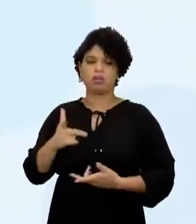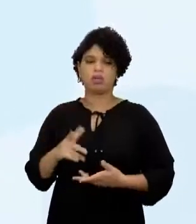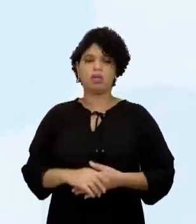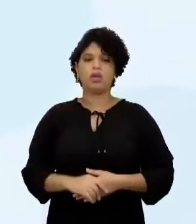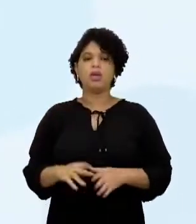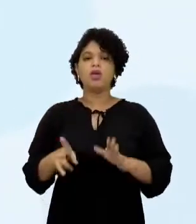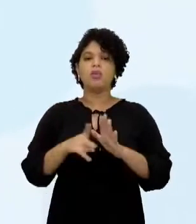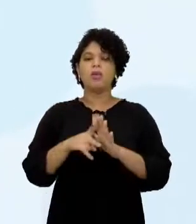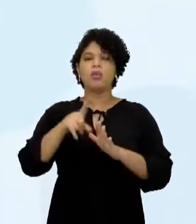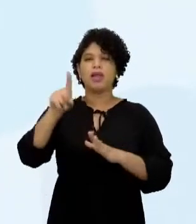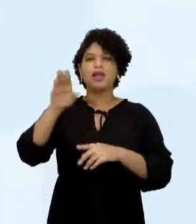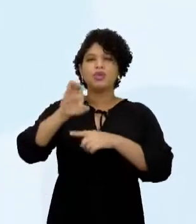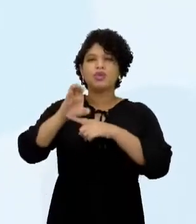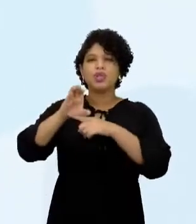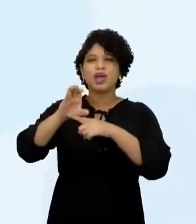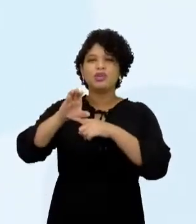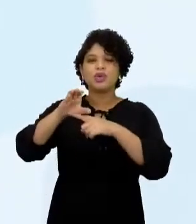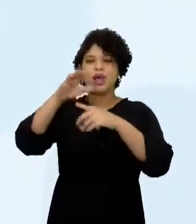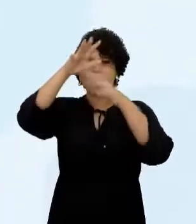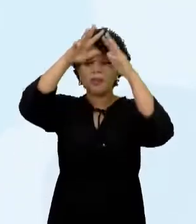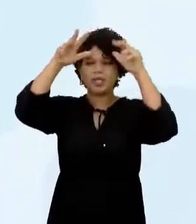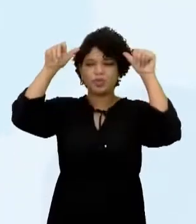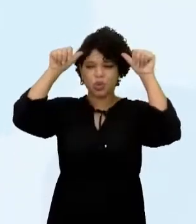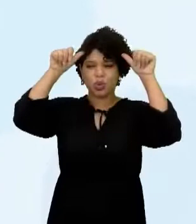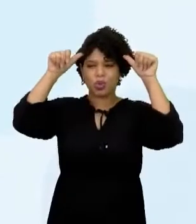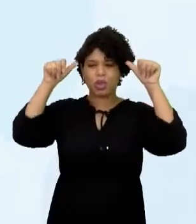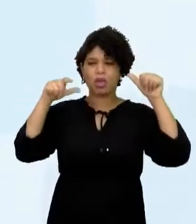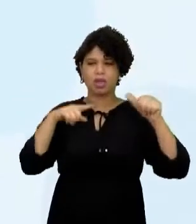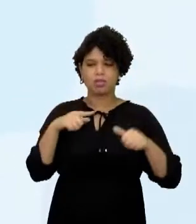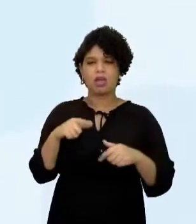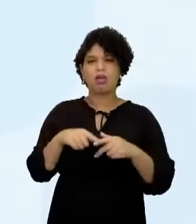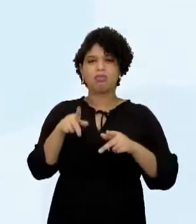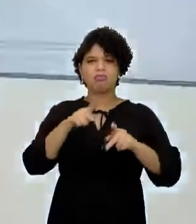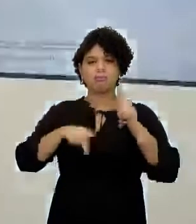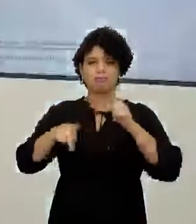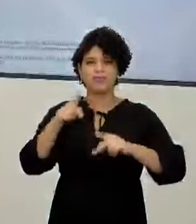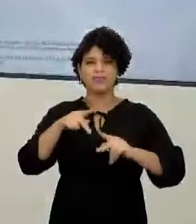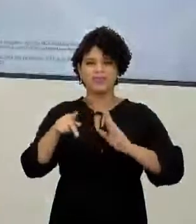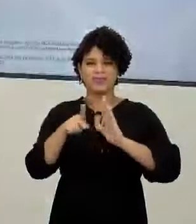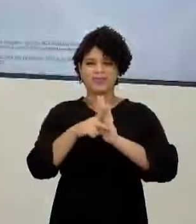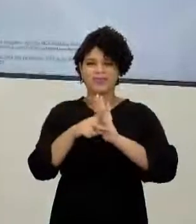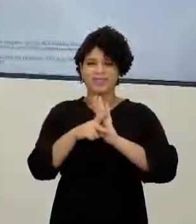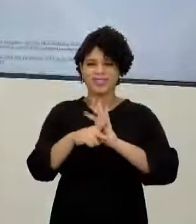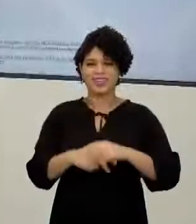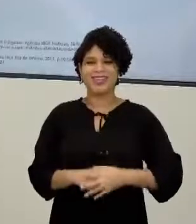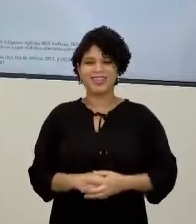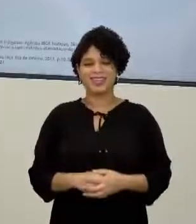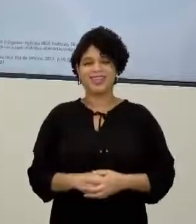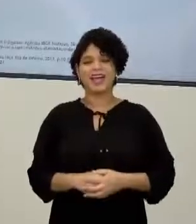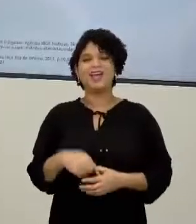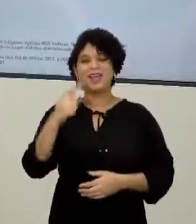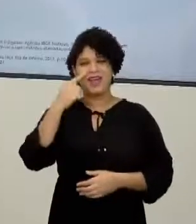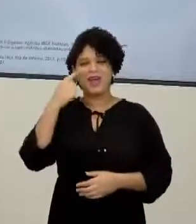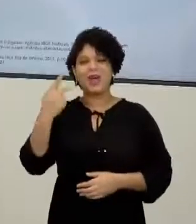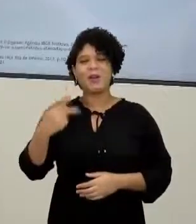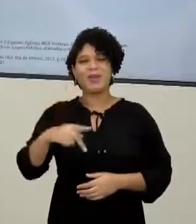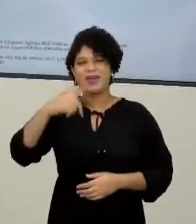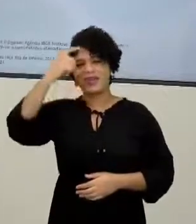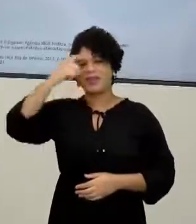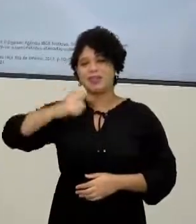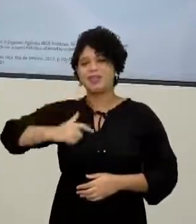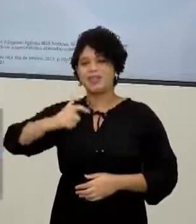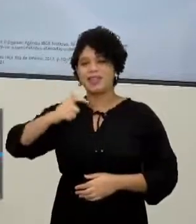estado do Amazonas Mais escuro aí Com maior contingente Populacional Então quando nós falamos, né? Autodeclarar